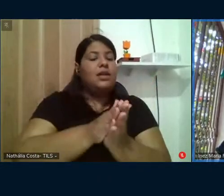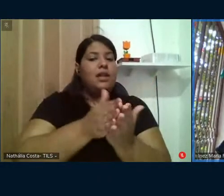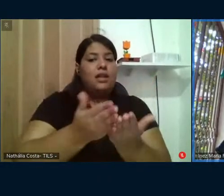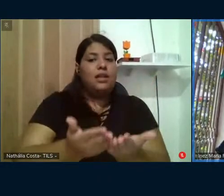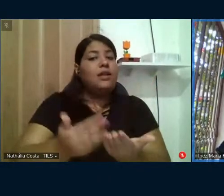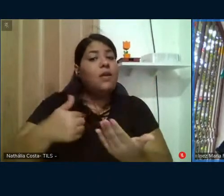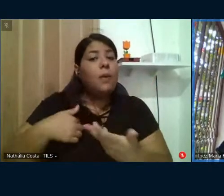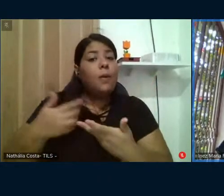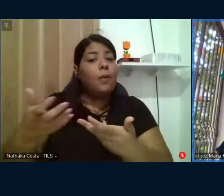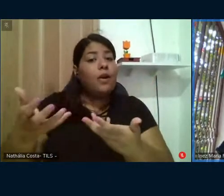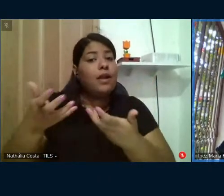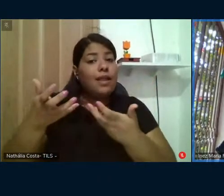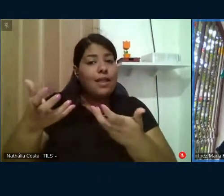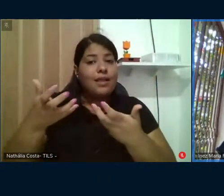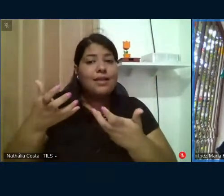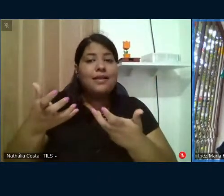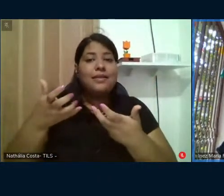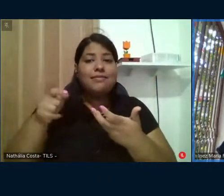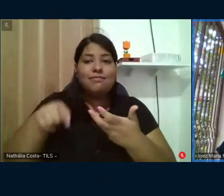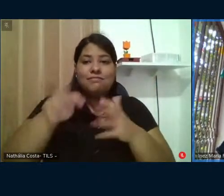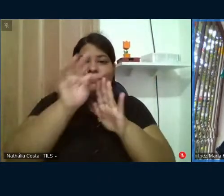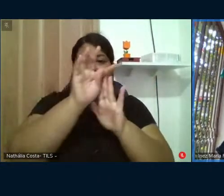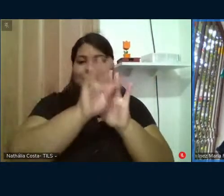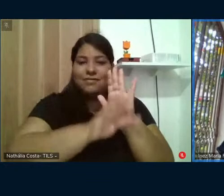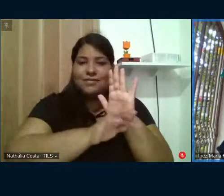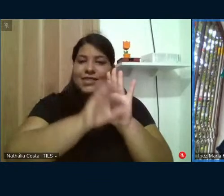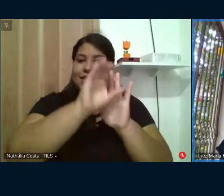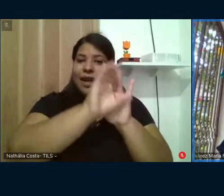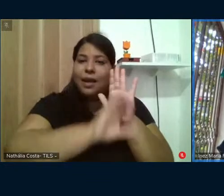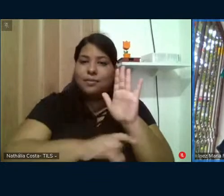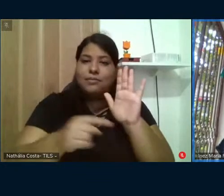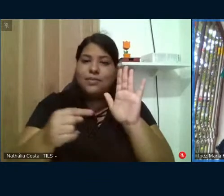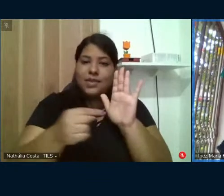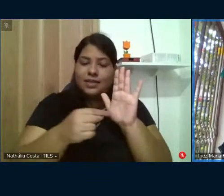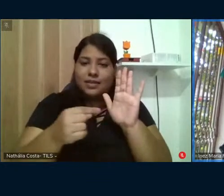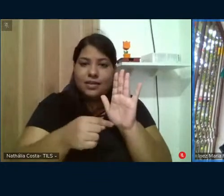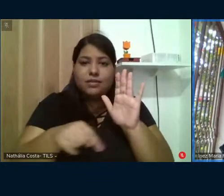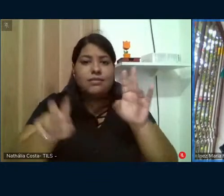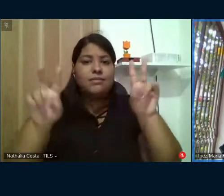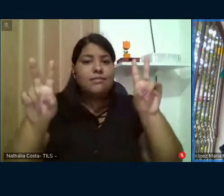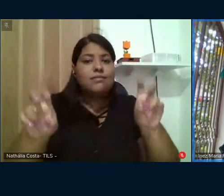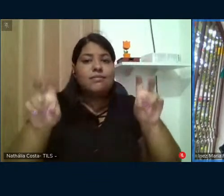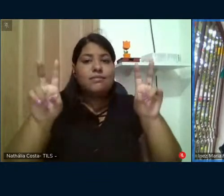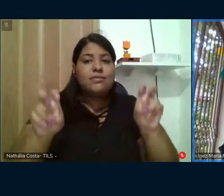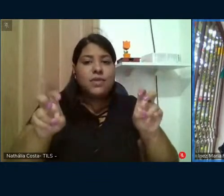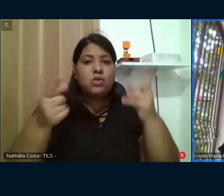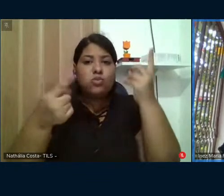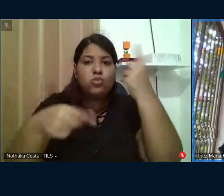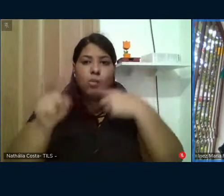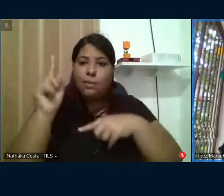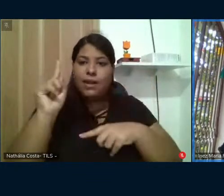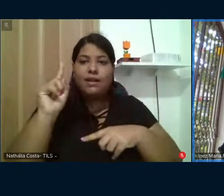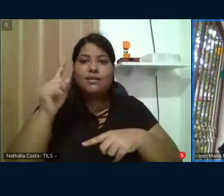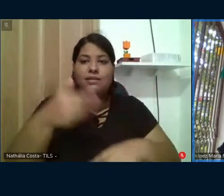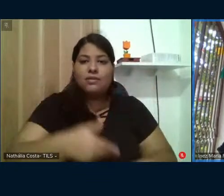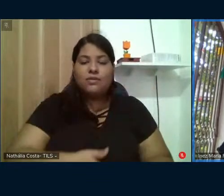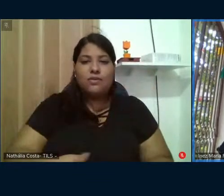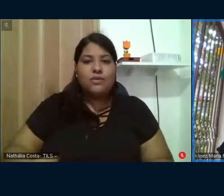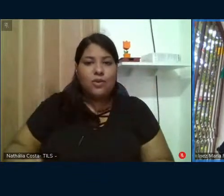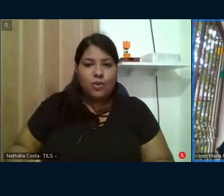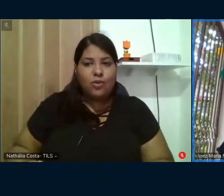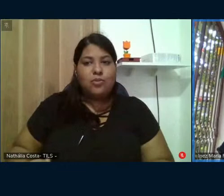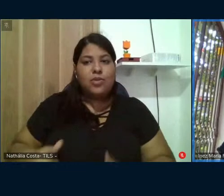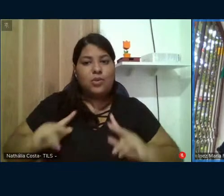quero, deste texto, deste capítulo, que trata da superação da fome para a